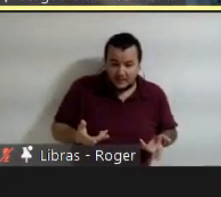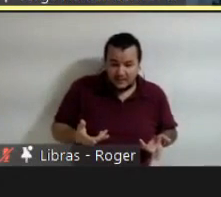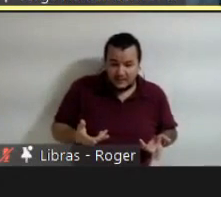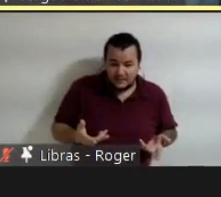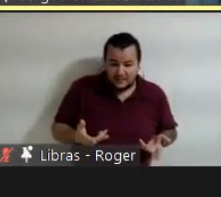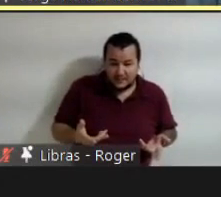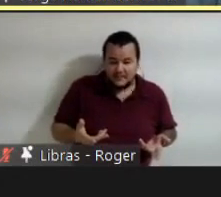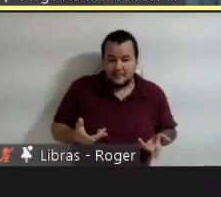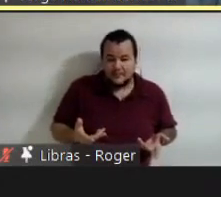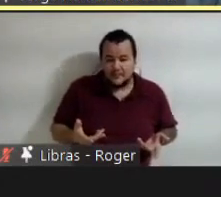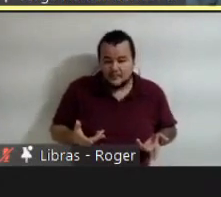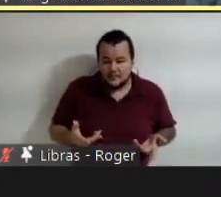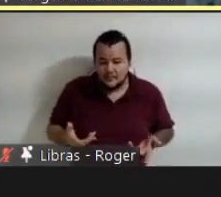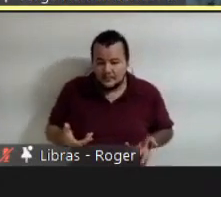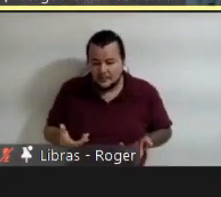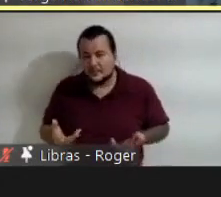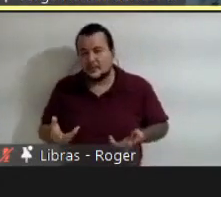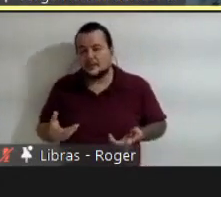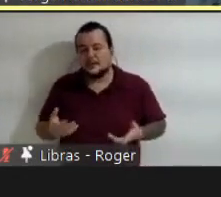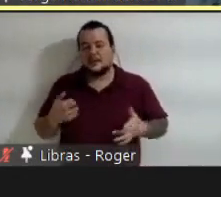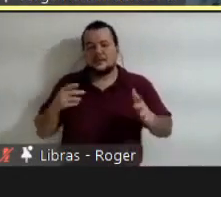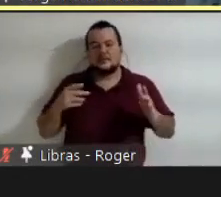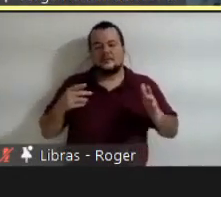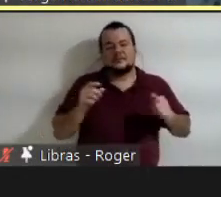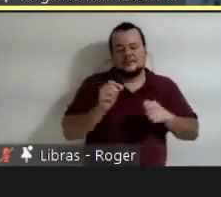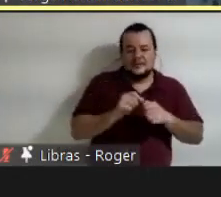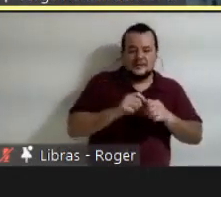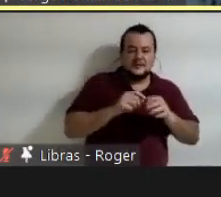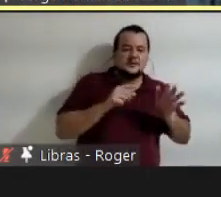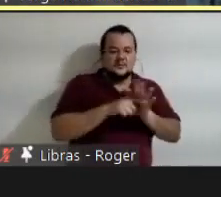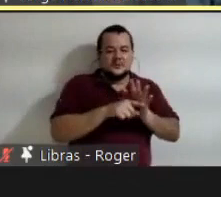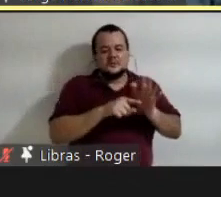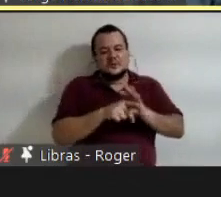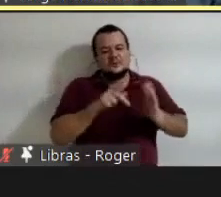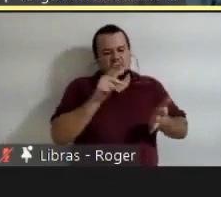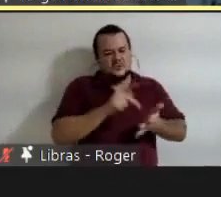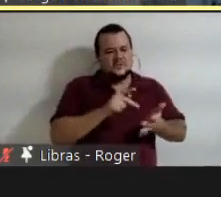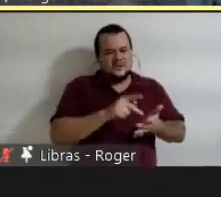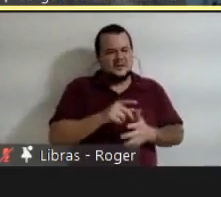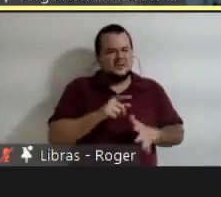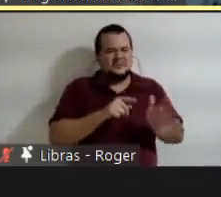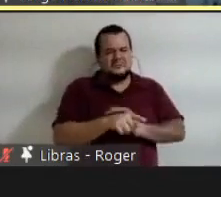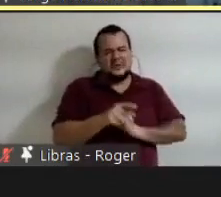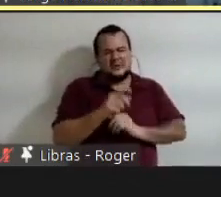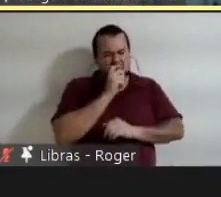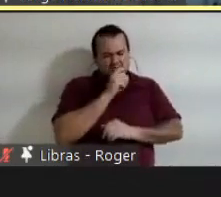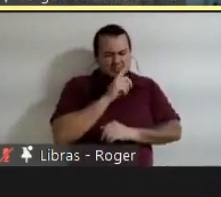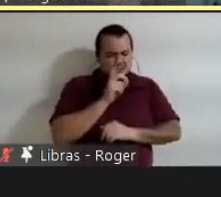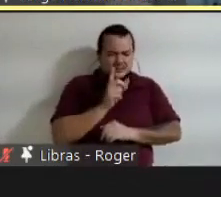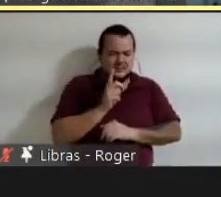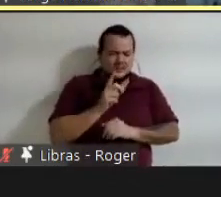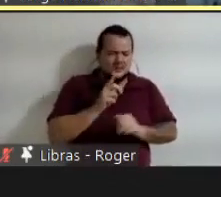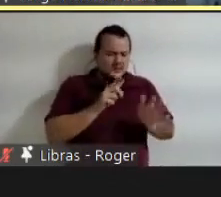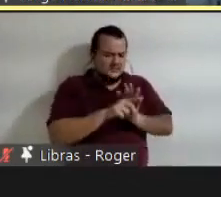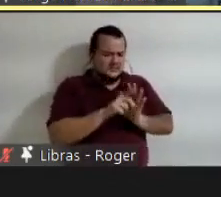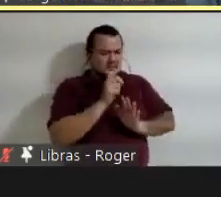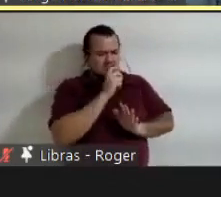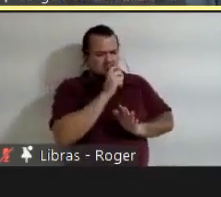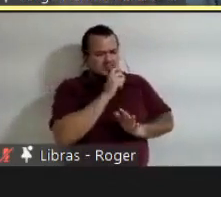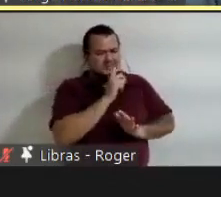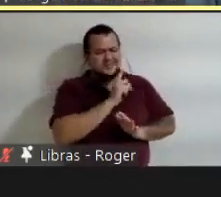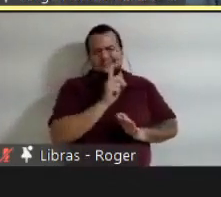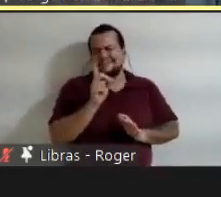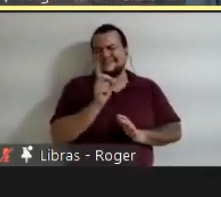não com perguntas de mentiras. porque as perguntas de mentiras não educam é o importante, que é que